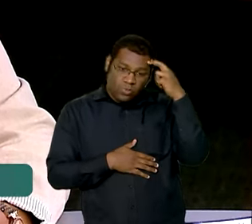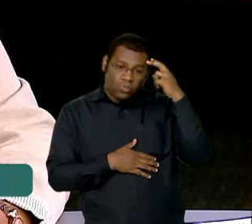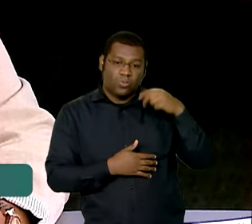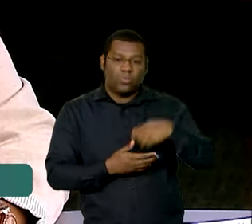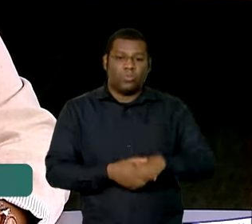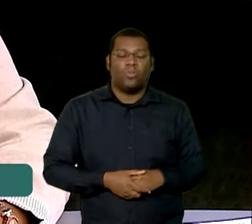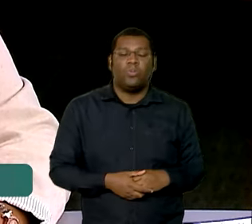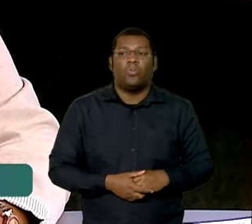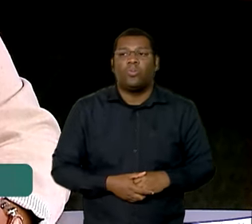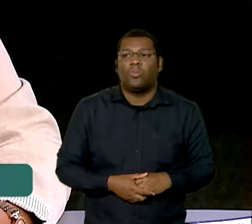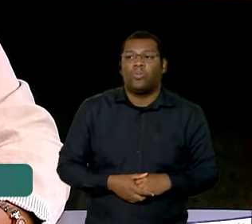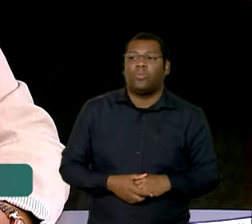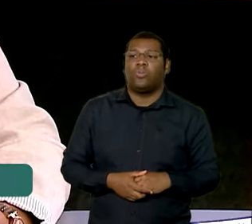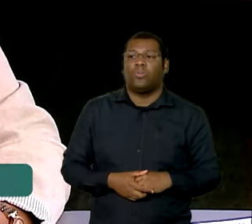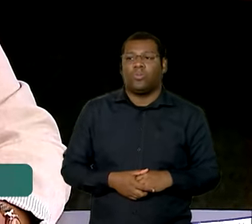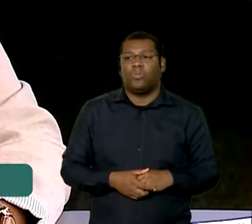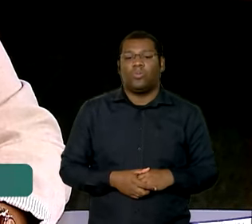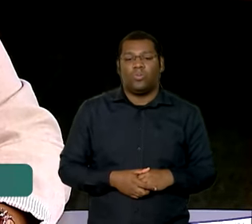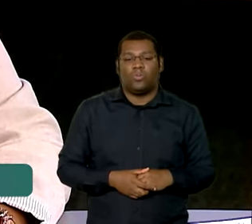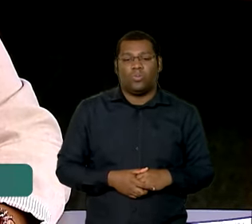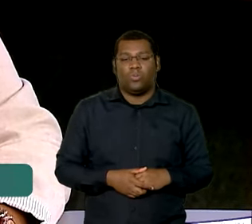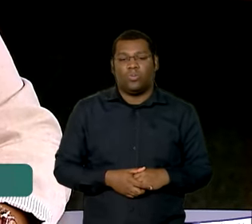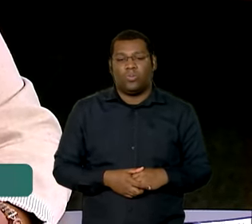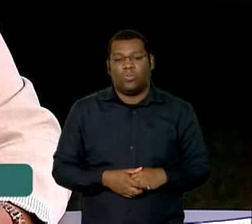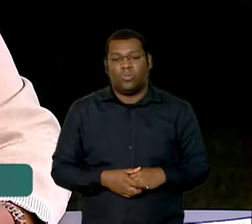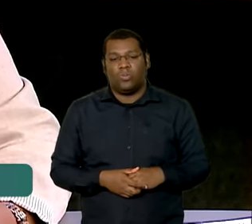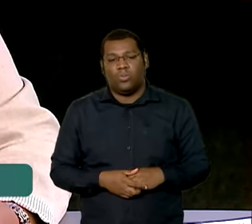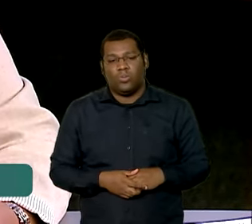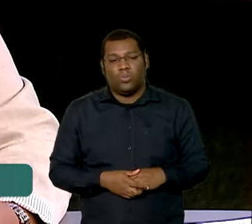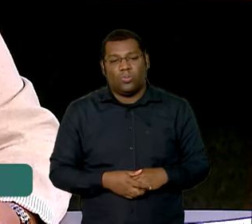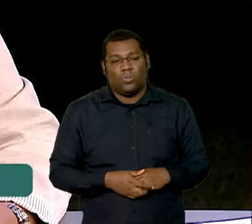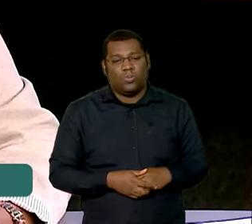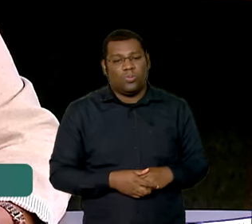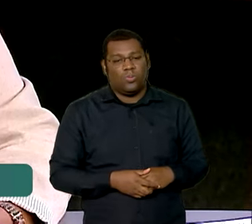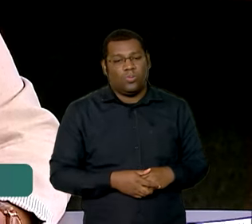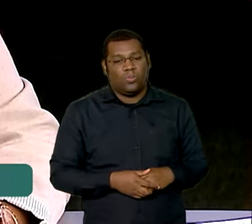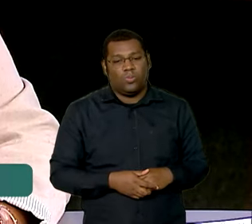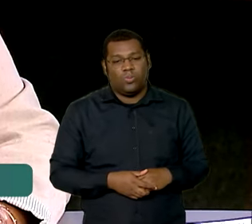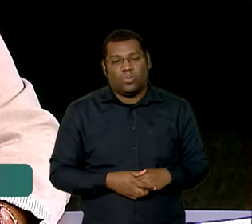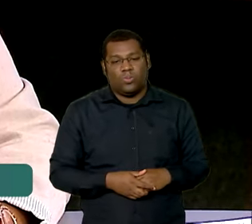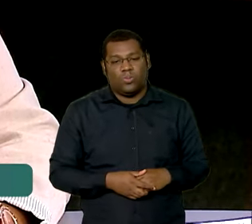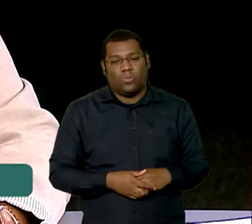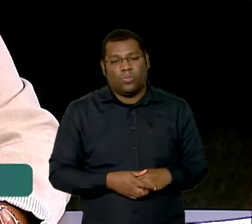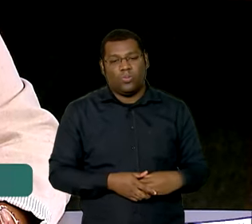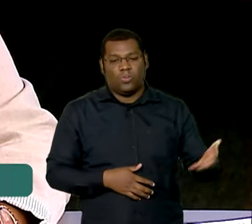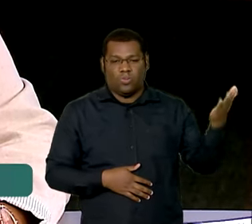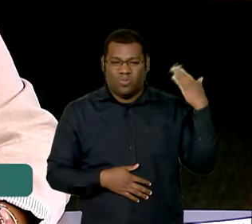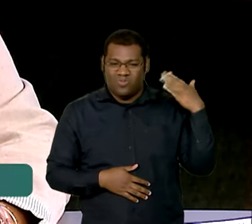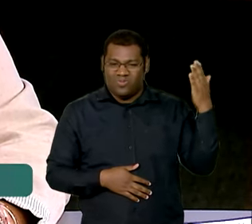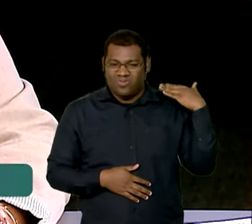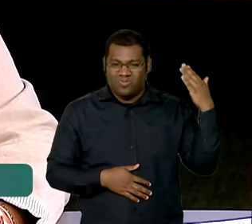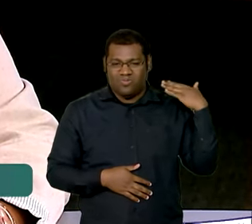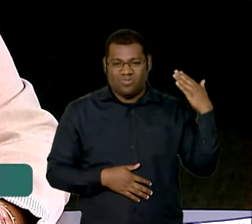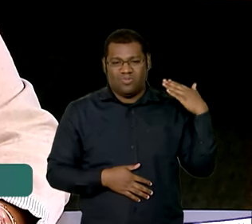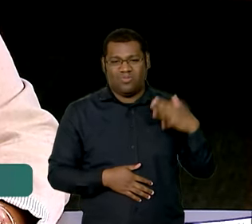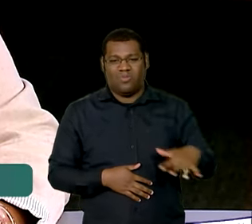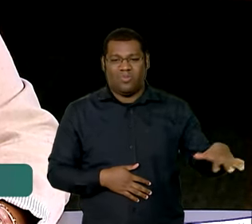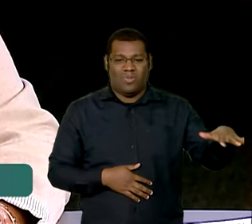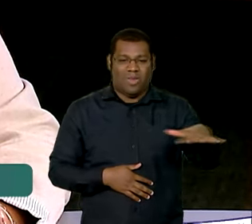ações que já foram conquistas do próprio setor. Nós encontramos um setor que estava totalmente